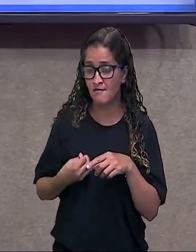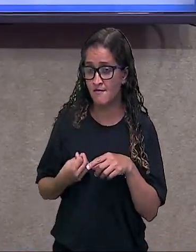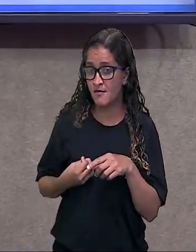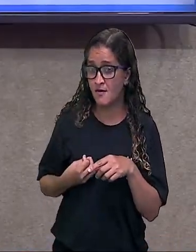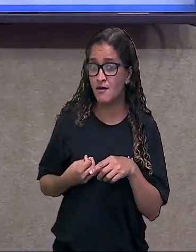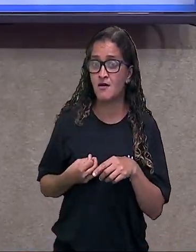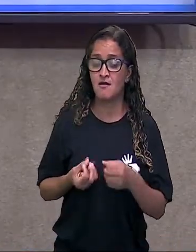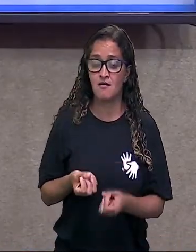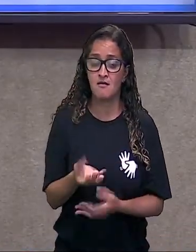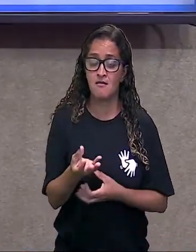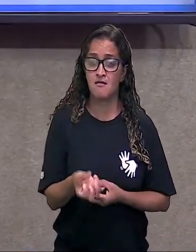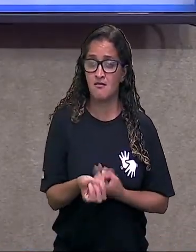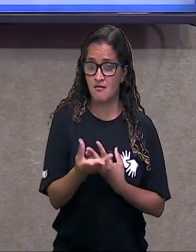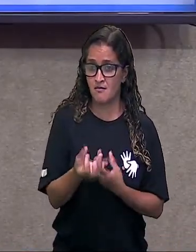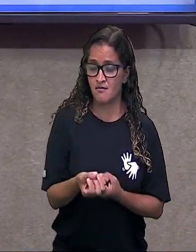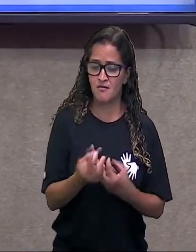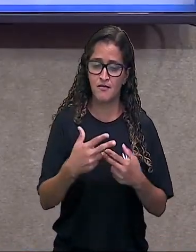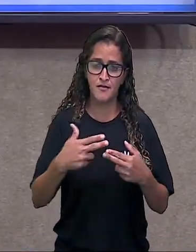estímulos.